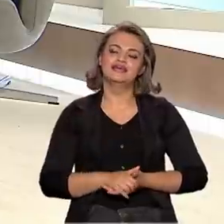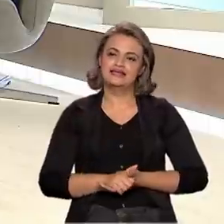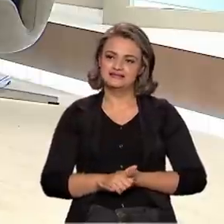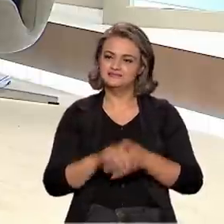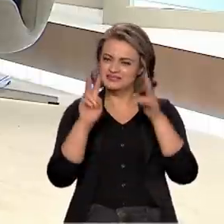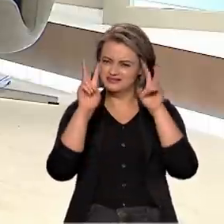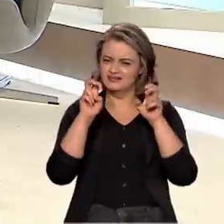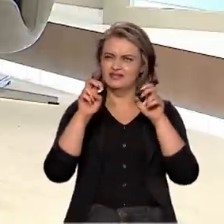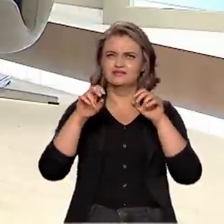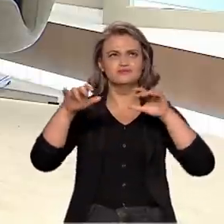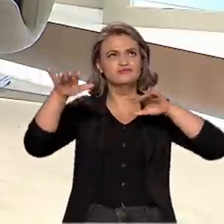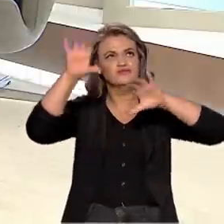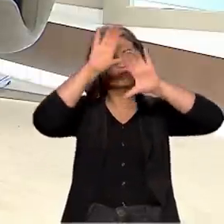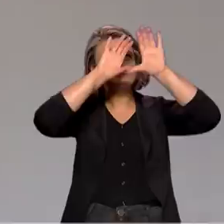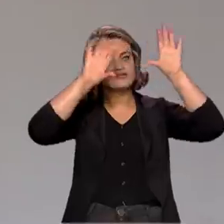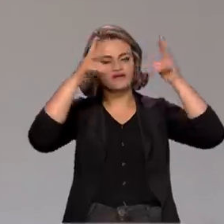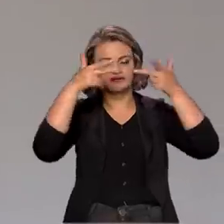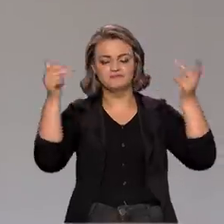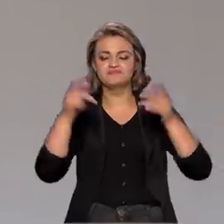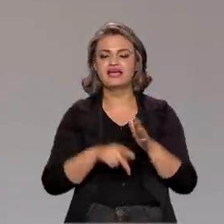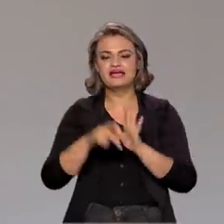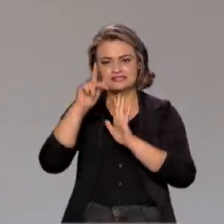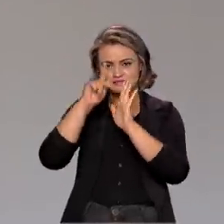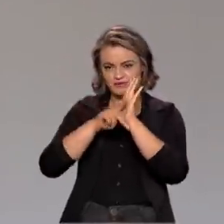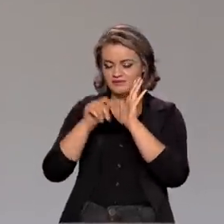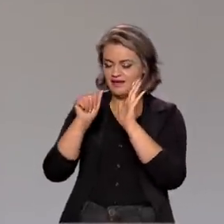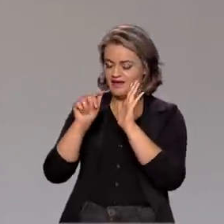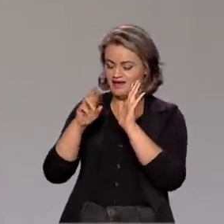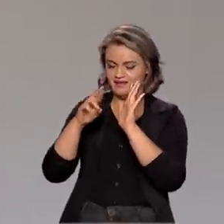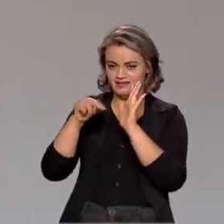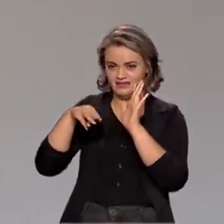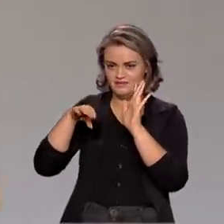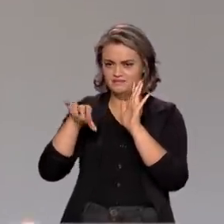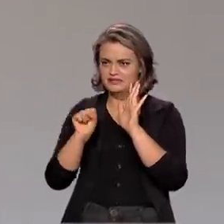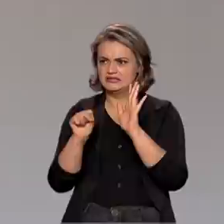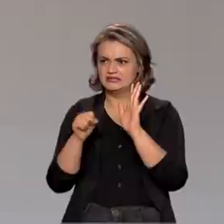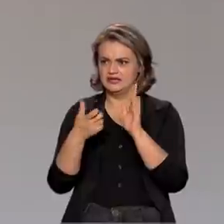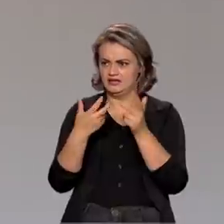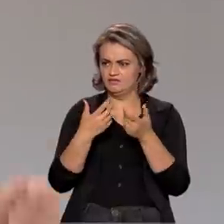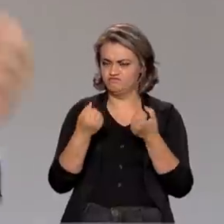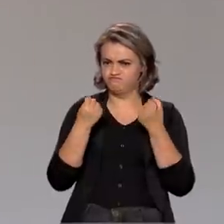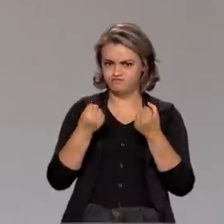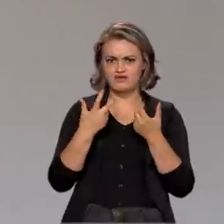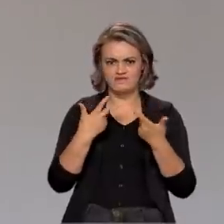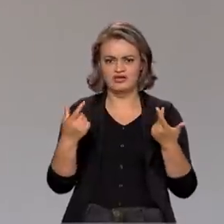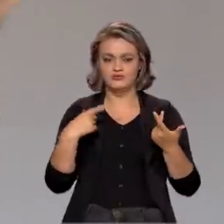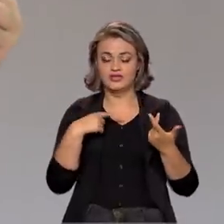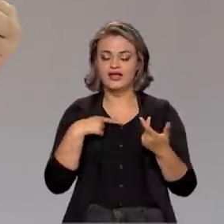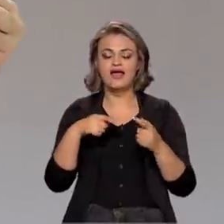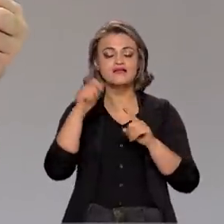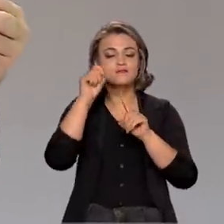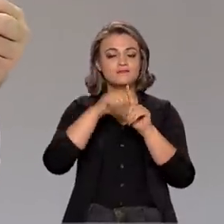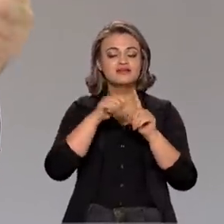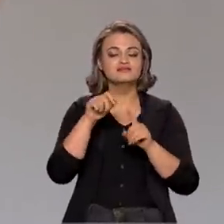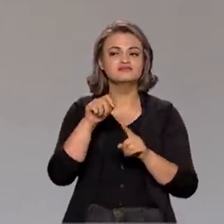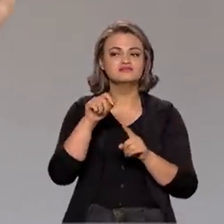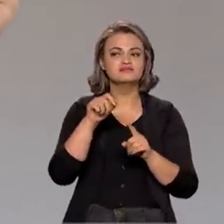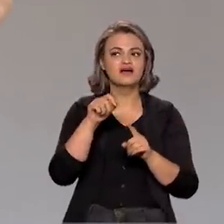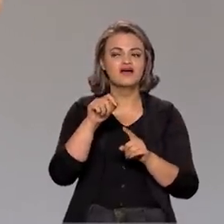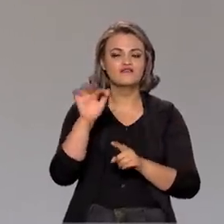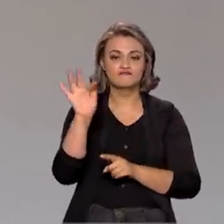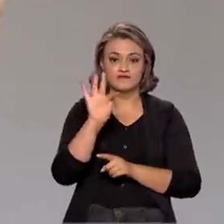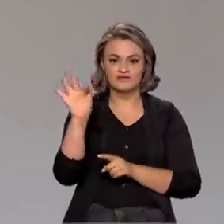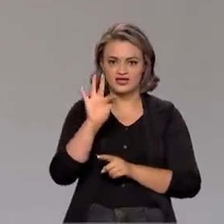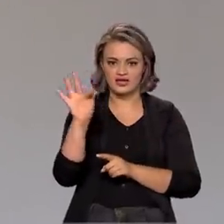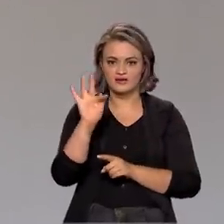questão do espaço, o programa espacial brasileiro cada vez está mais robustecido. E em fevereiro houve esse lançamento da